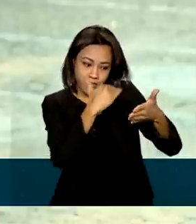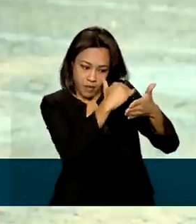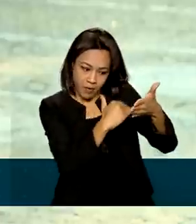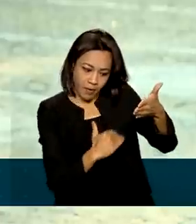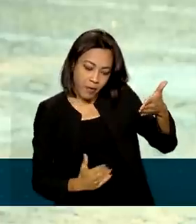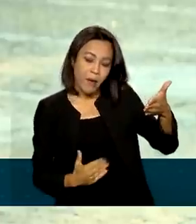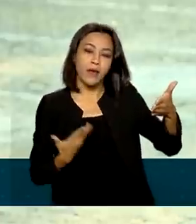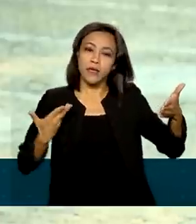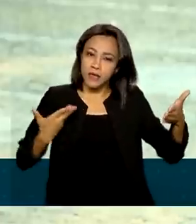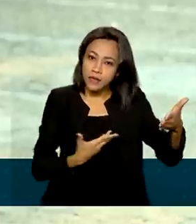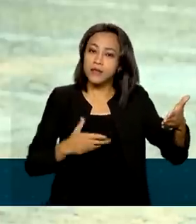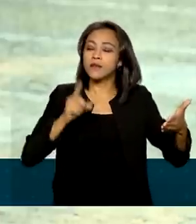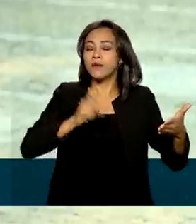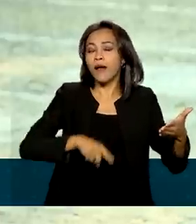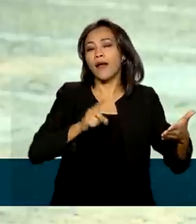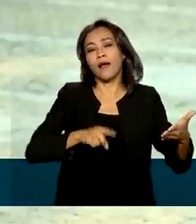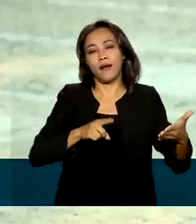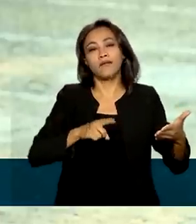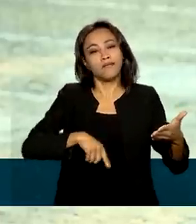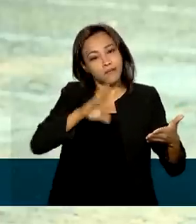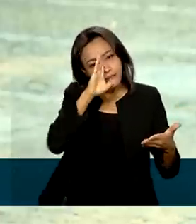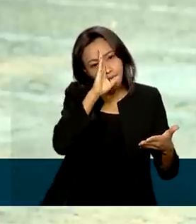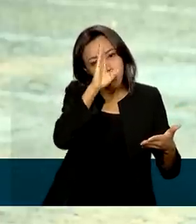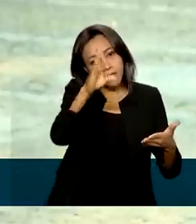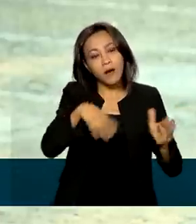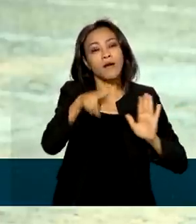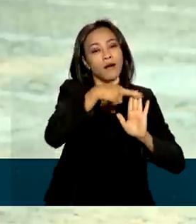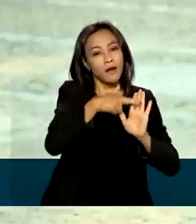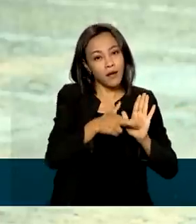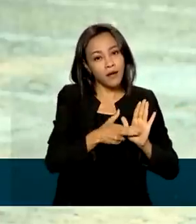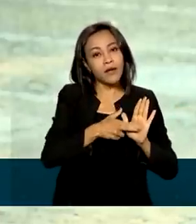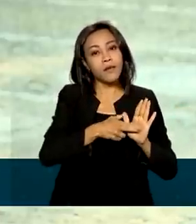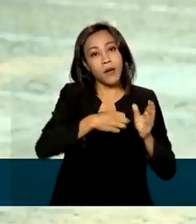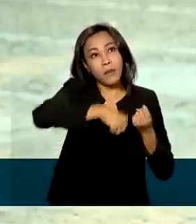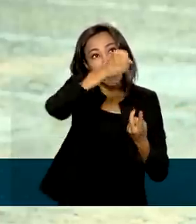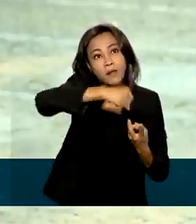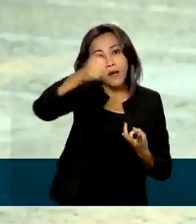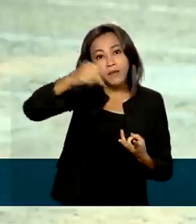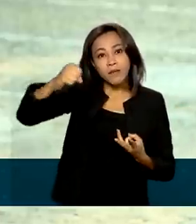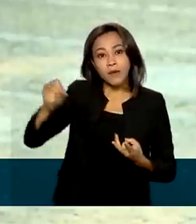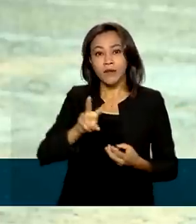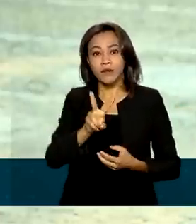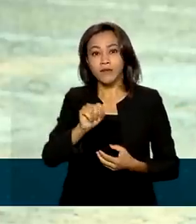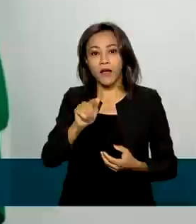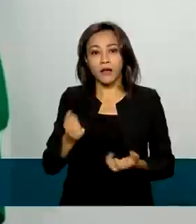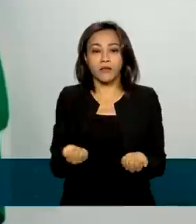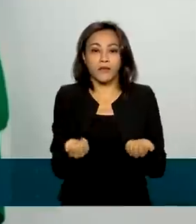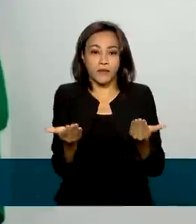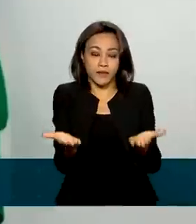continuam sendo prioridades para o preenchimento das vagas oferecidas. Vamos ver.